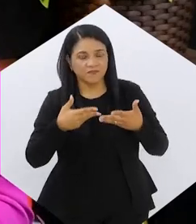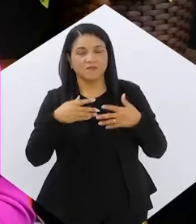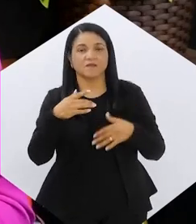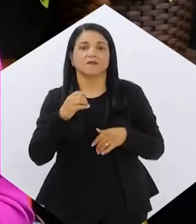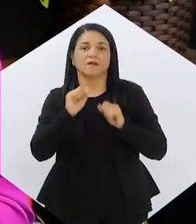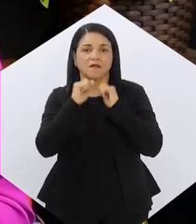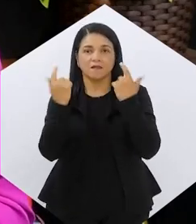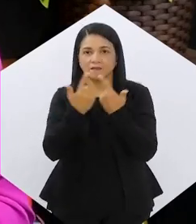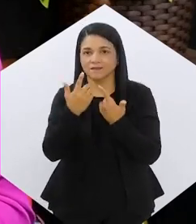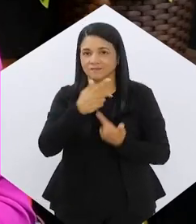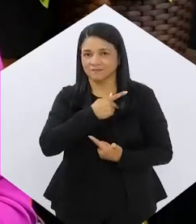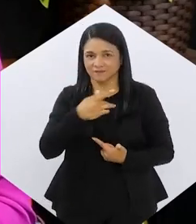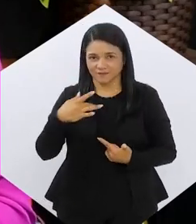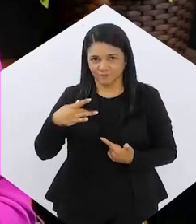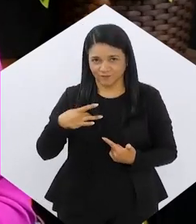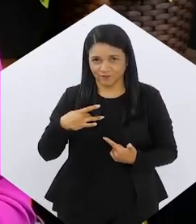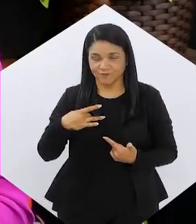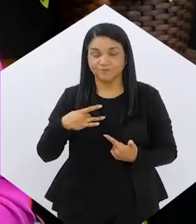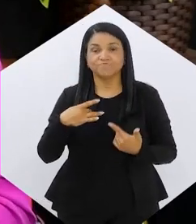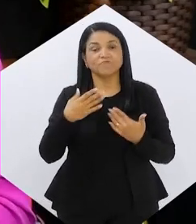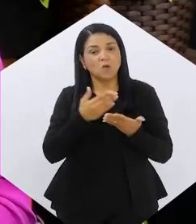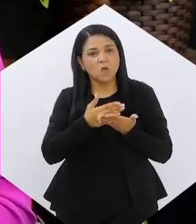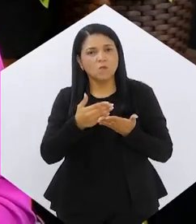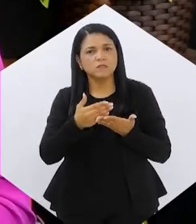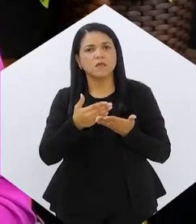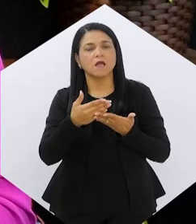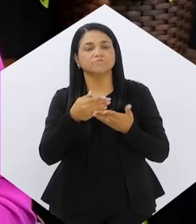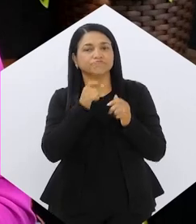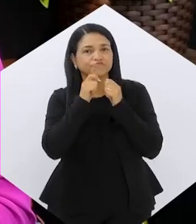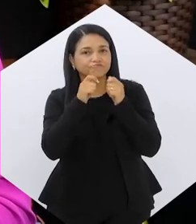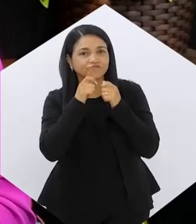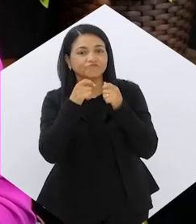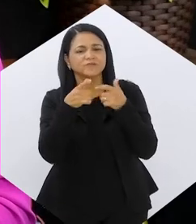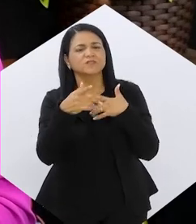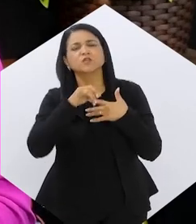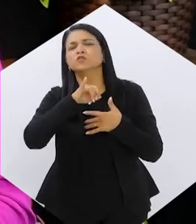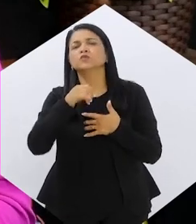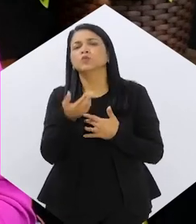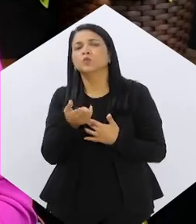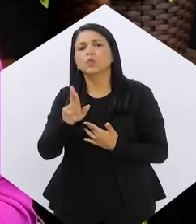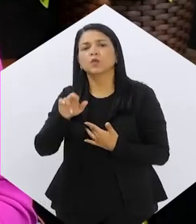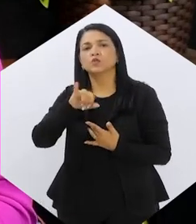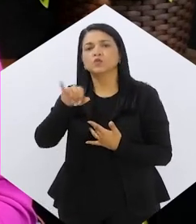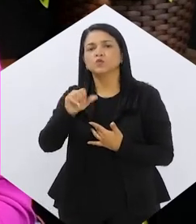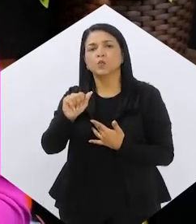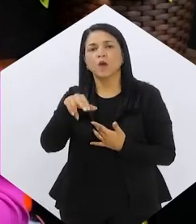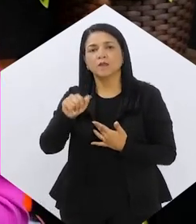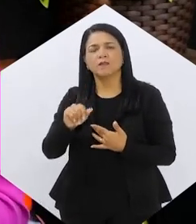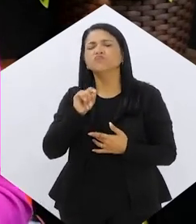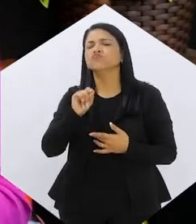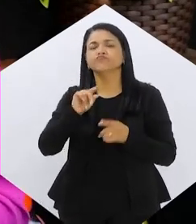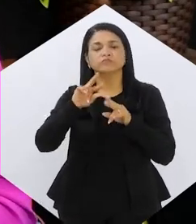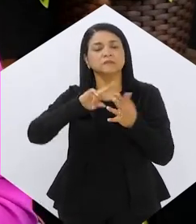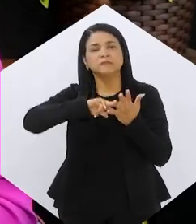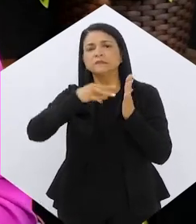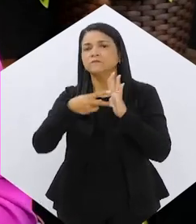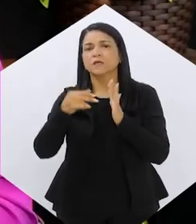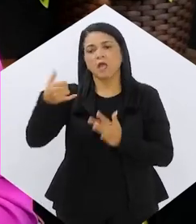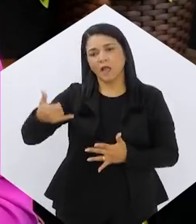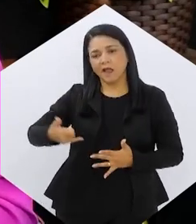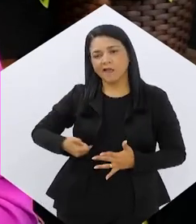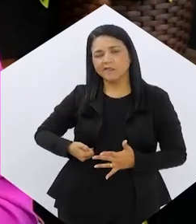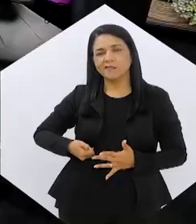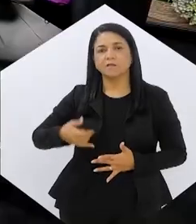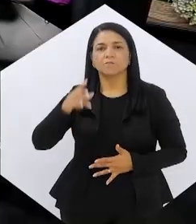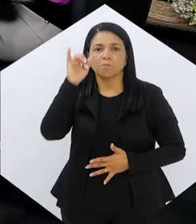Saúde. Para a gente começar esse programa, doutora Joana, fala para a gente o que são de fato essas canetas para emagrecer.